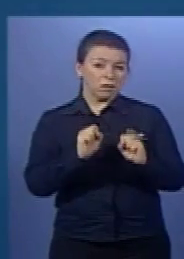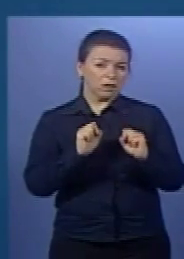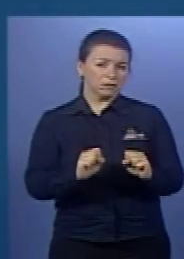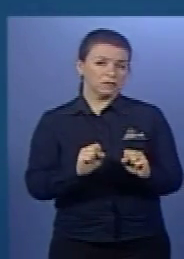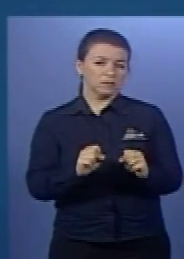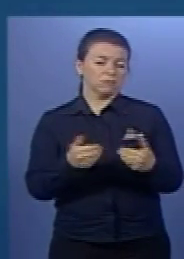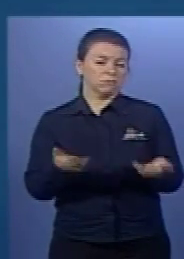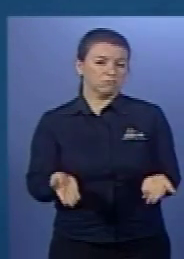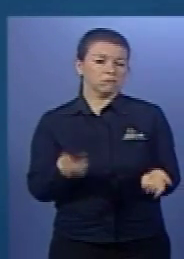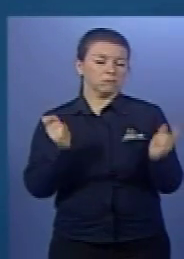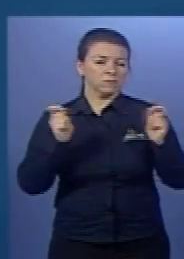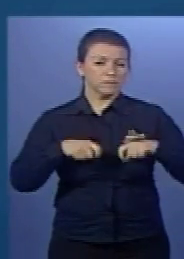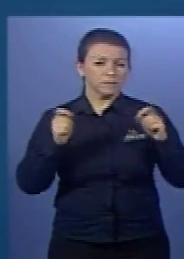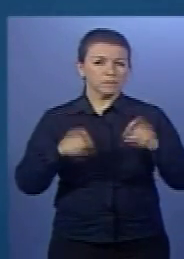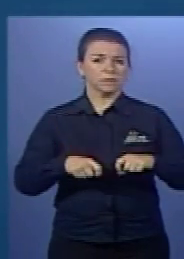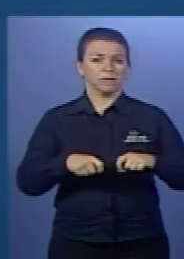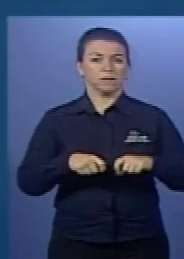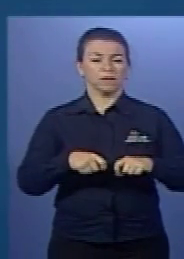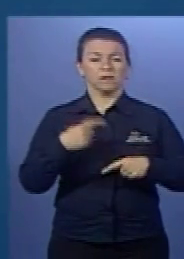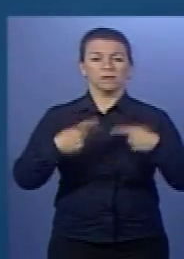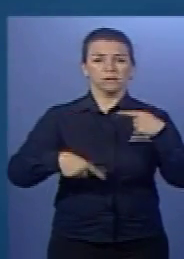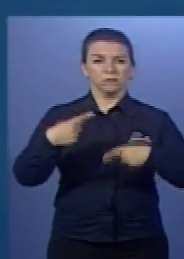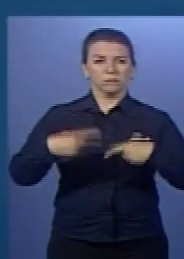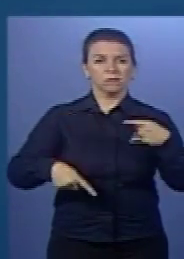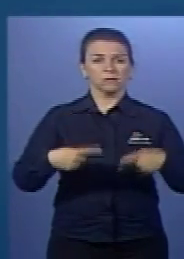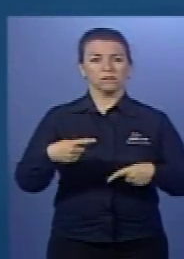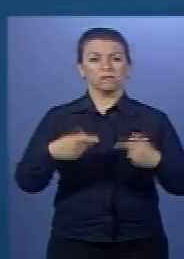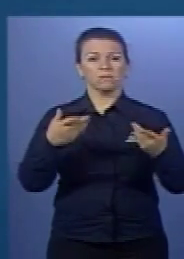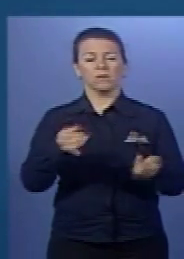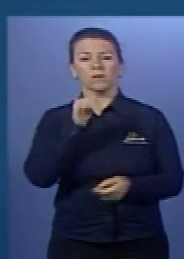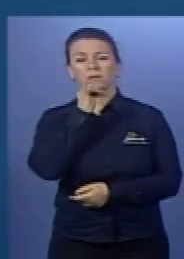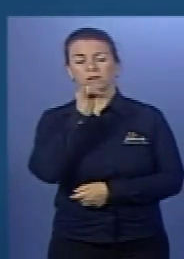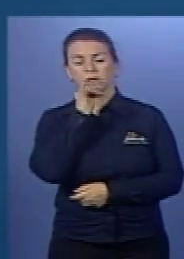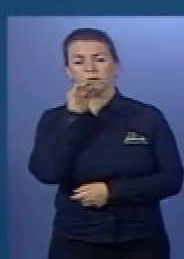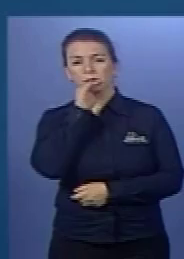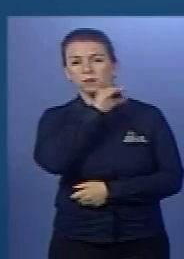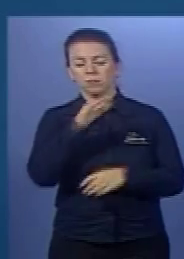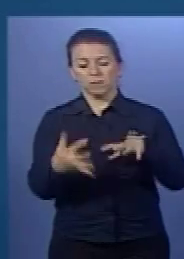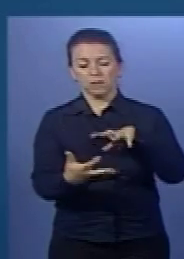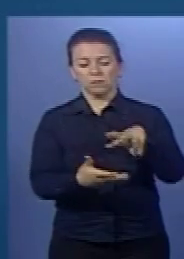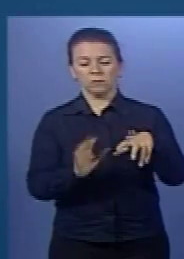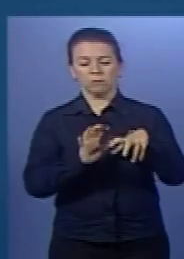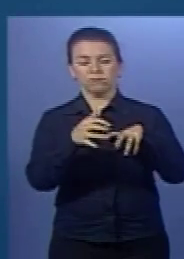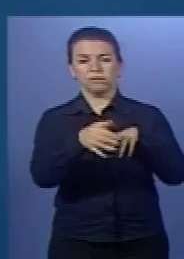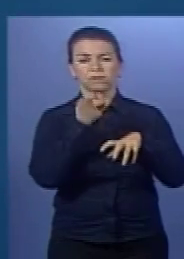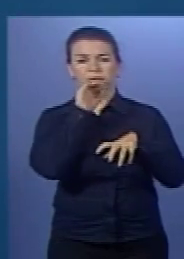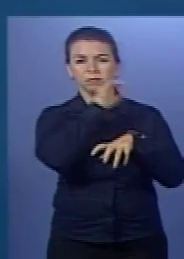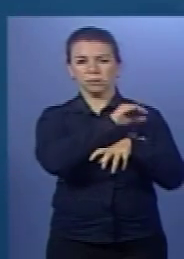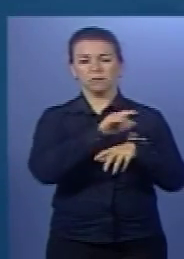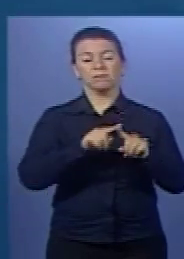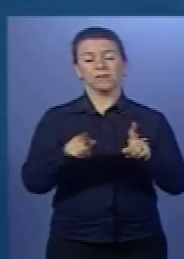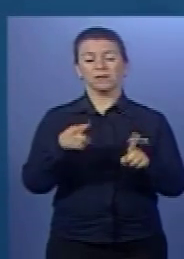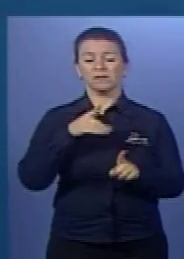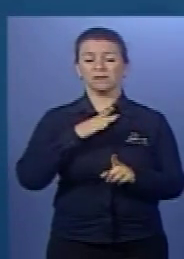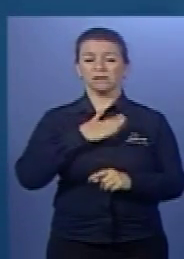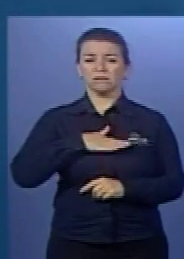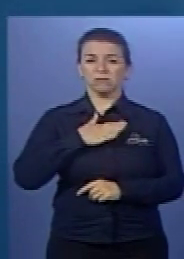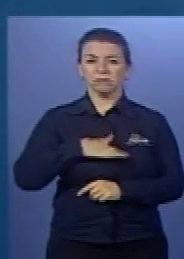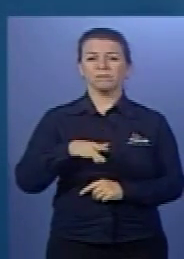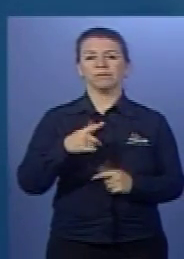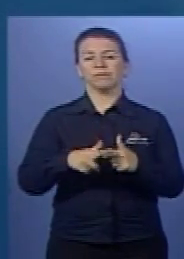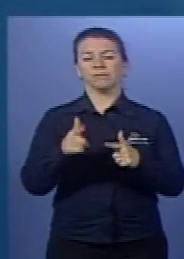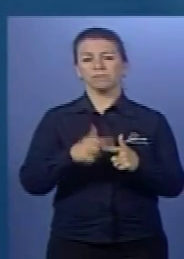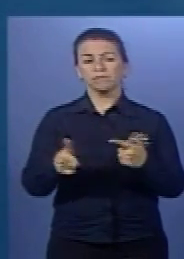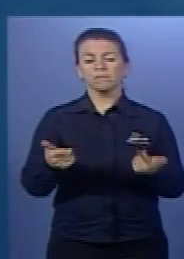pode sempre, sempre é uma possibilidade temática discutir, por exemplo, o aquecimento global, a contribuição do indivíduo. É um tema mais tranquilo, uma situação